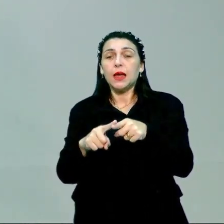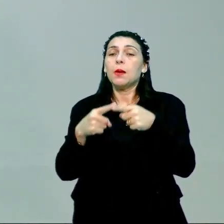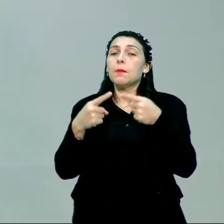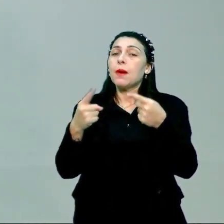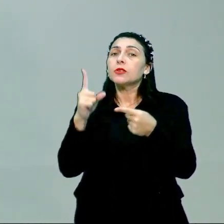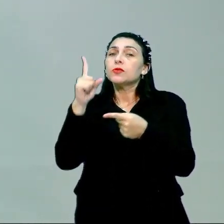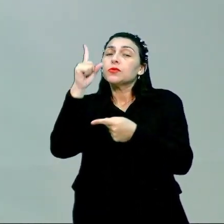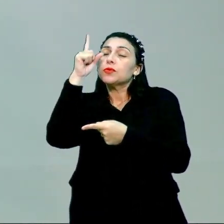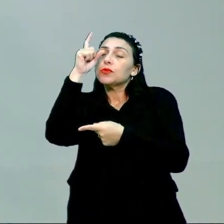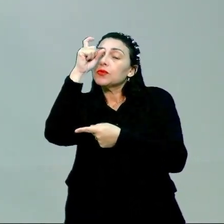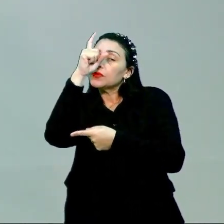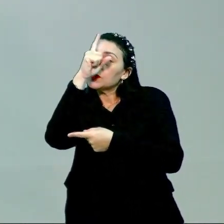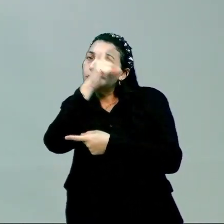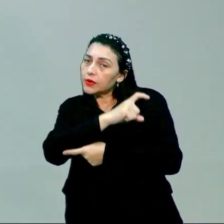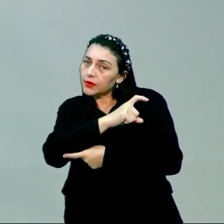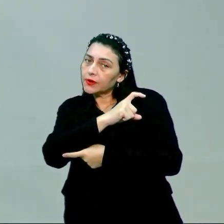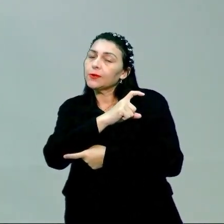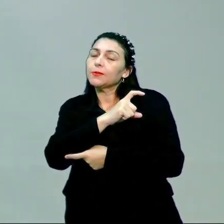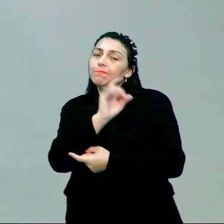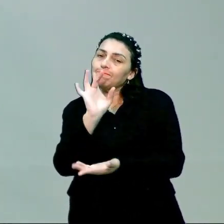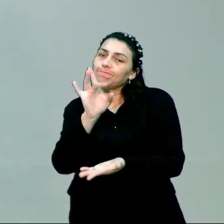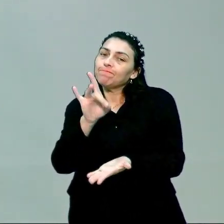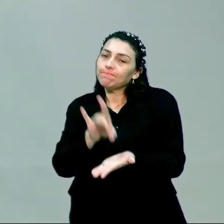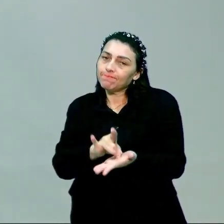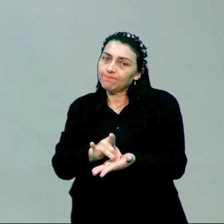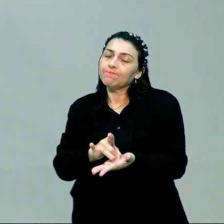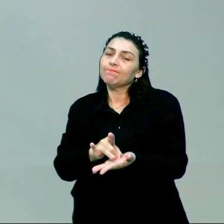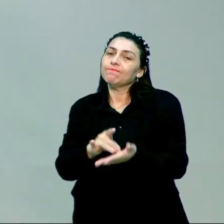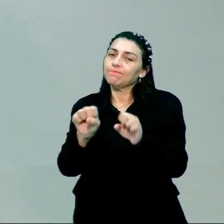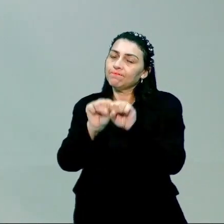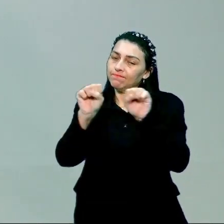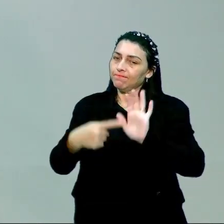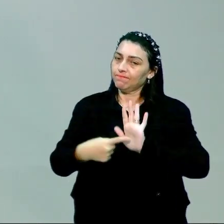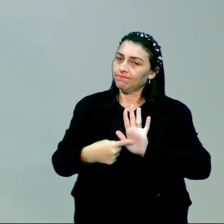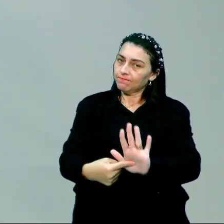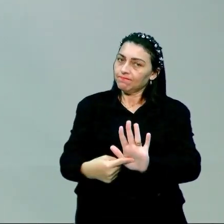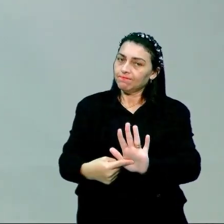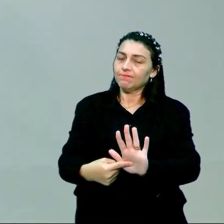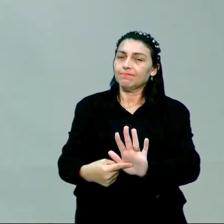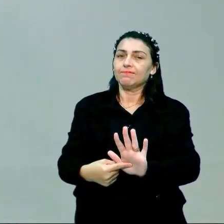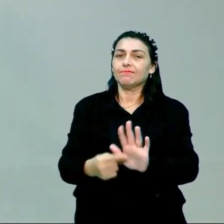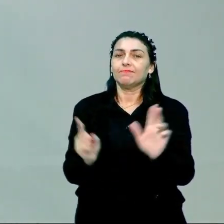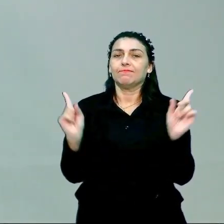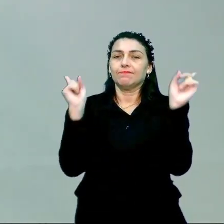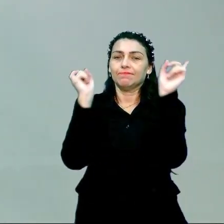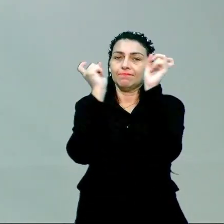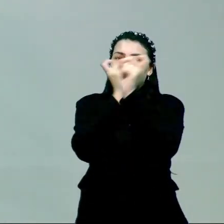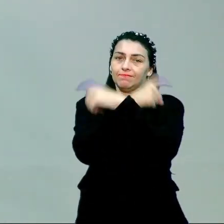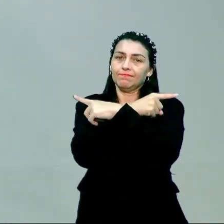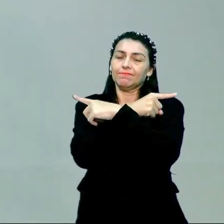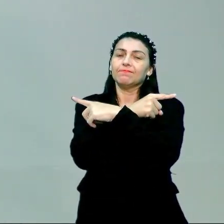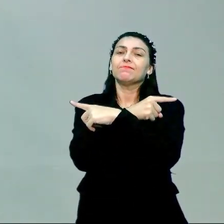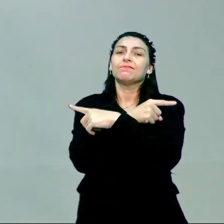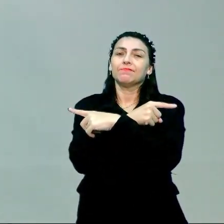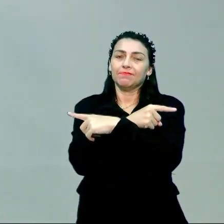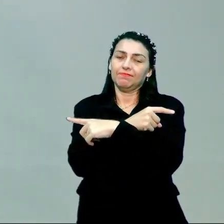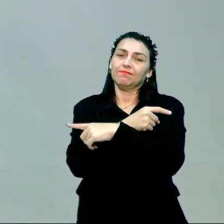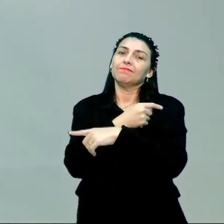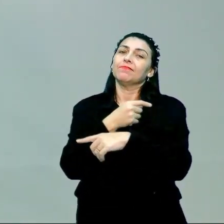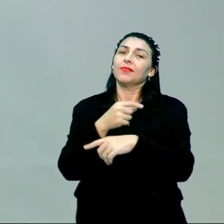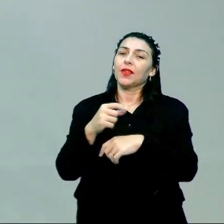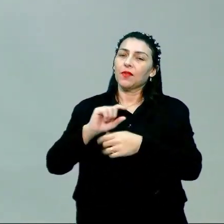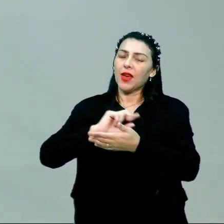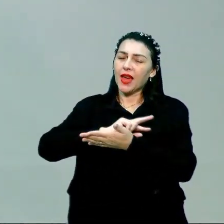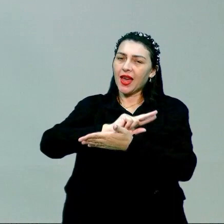fazer. Porém, a realidade mostra, o sistema mostra que muitas vezes há uma dificuldade e envolveria